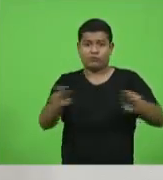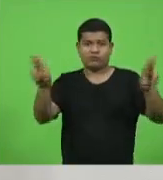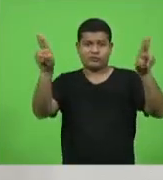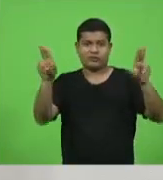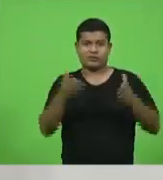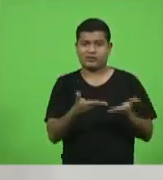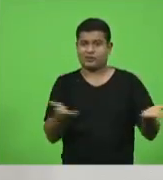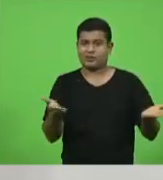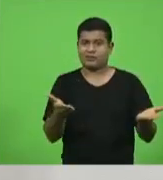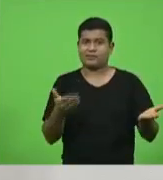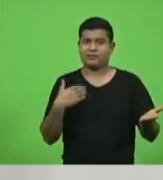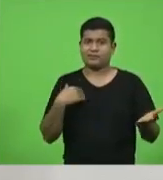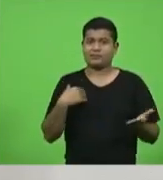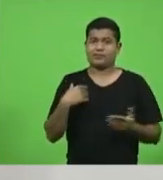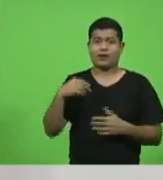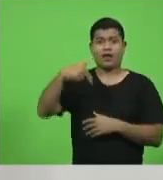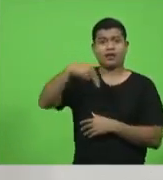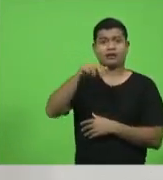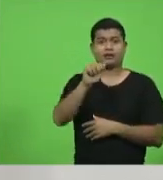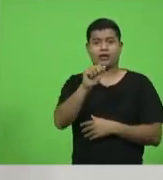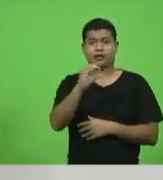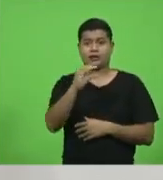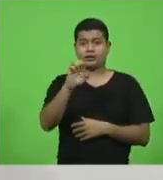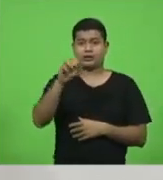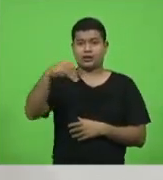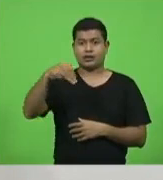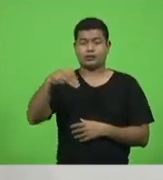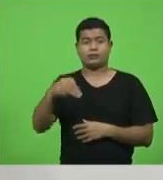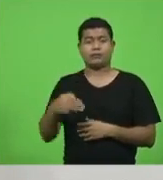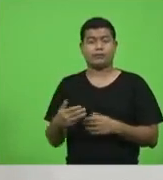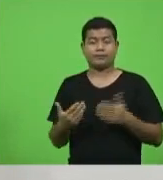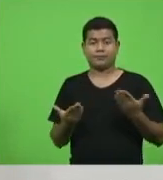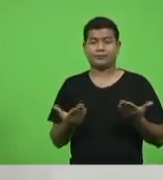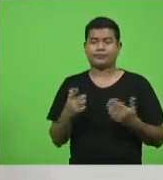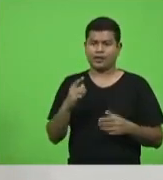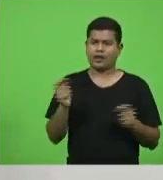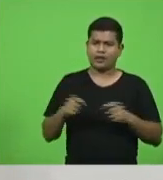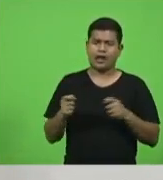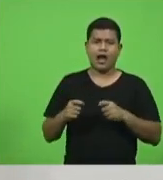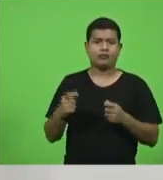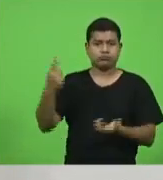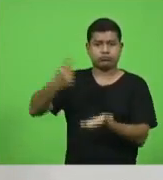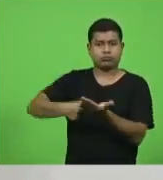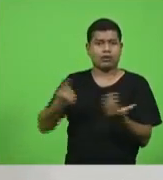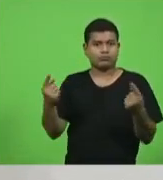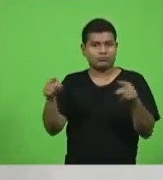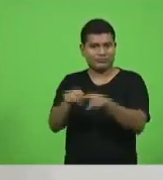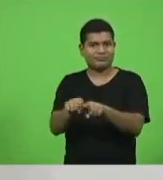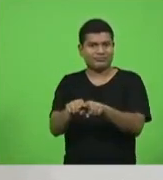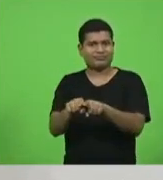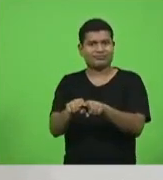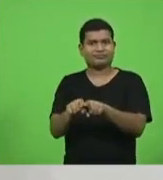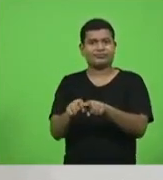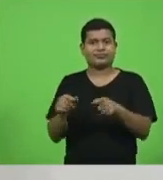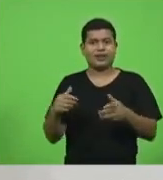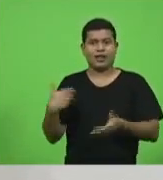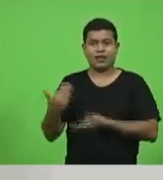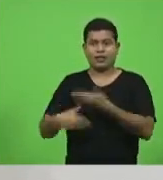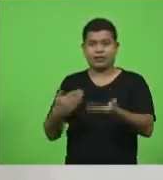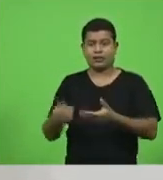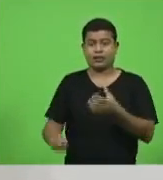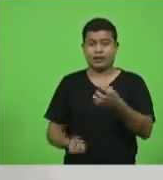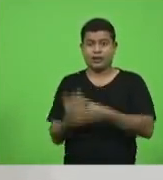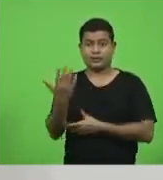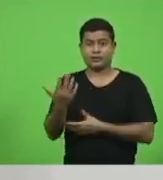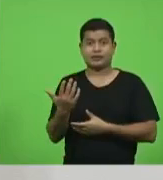com o LACEN de fazermos essa parceria para o desenvolvimento da vacina